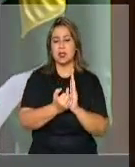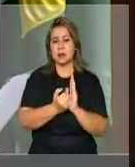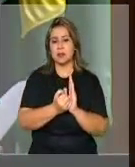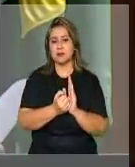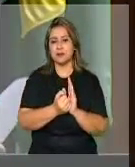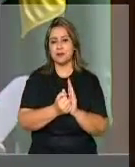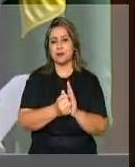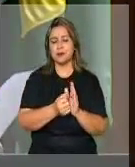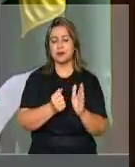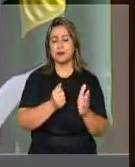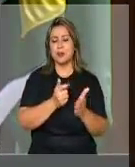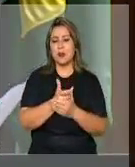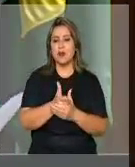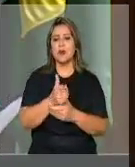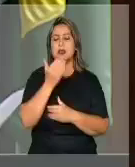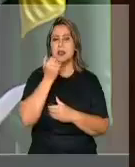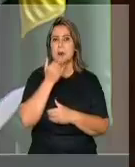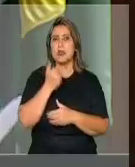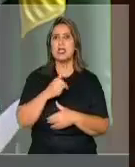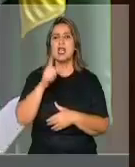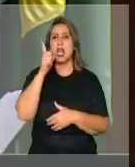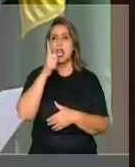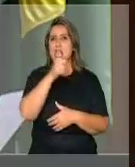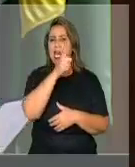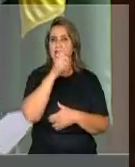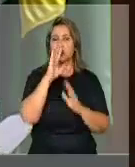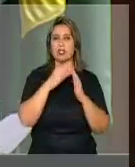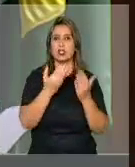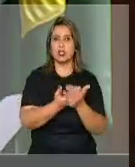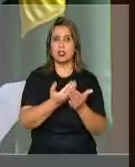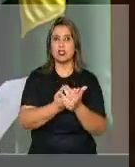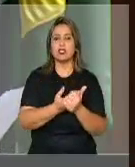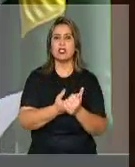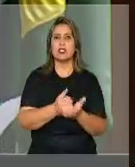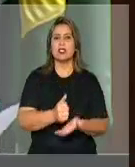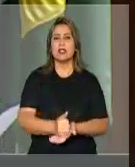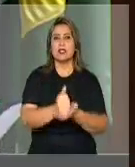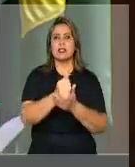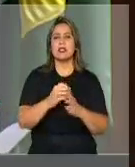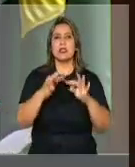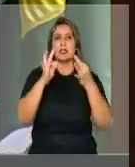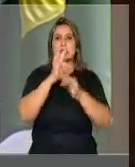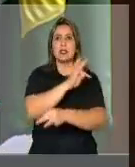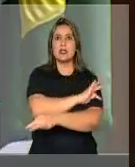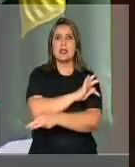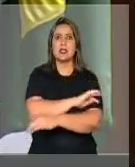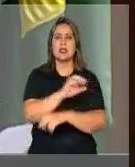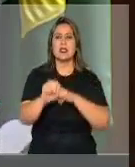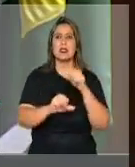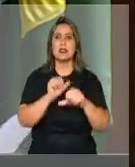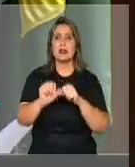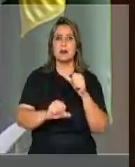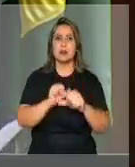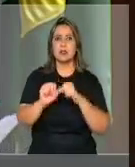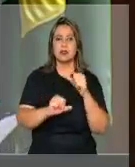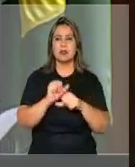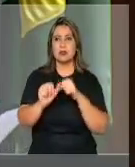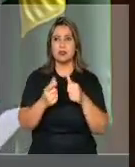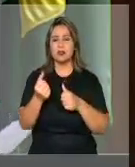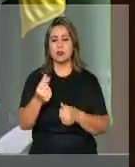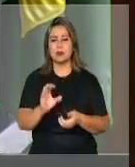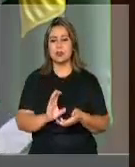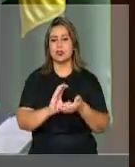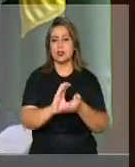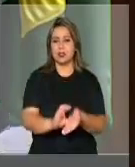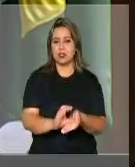aquisição de alimentos, a merenda escolar, a assistência técnica e extensão rural, a reforma agrária, os